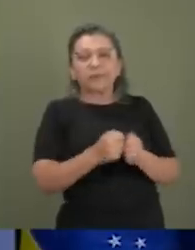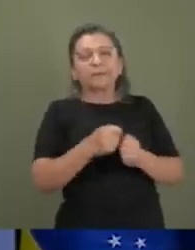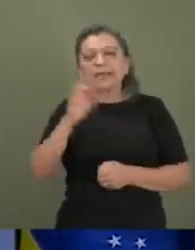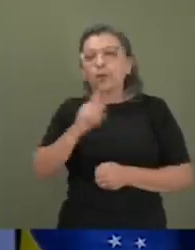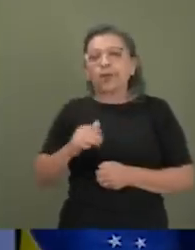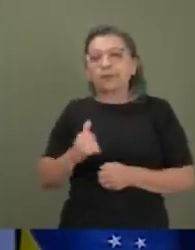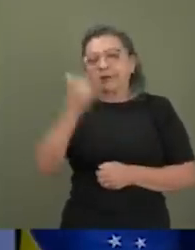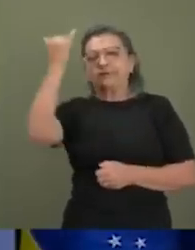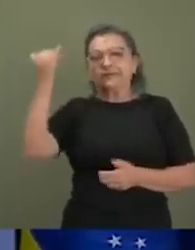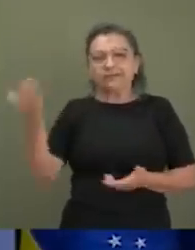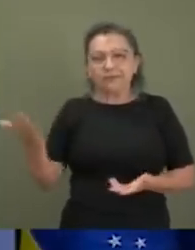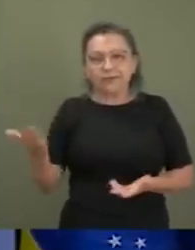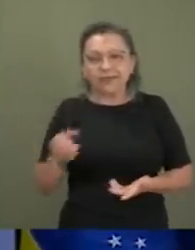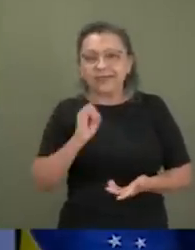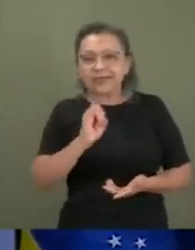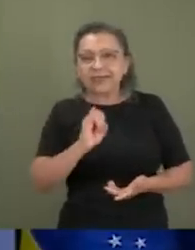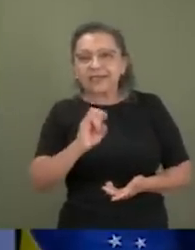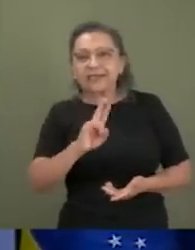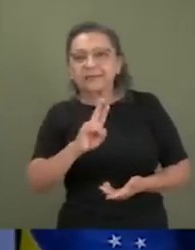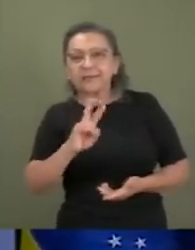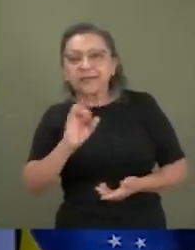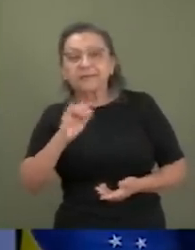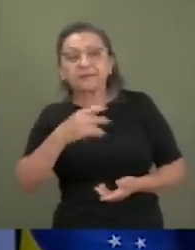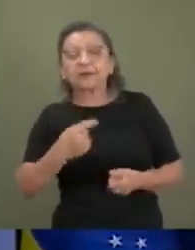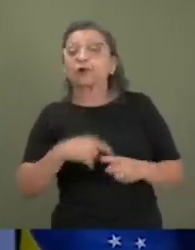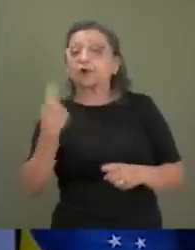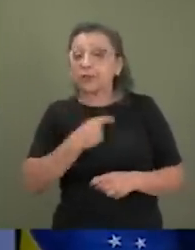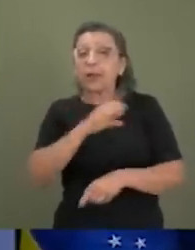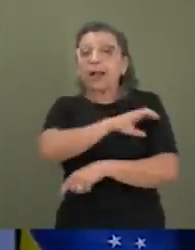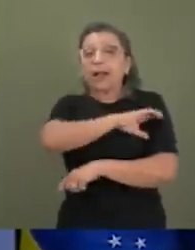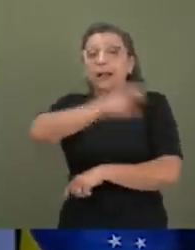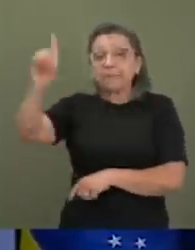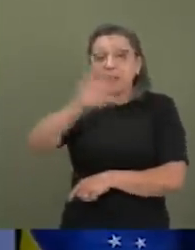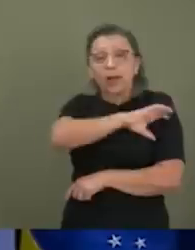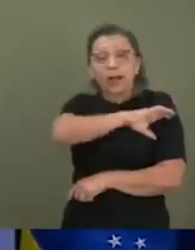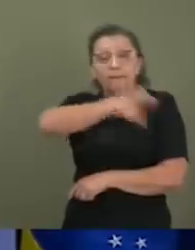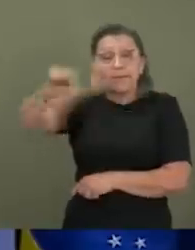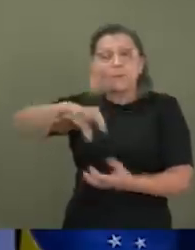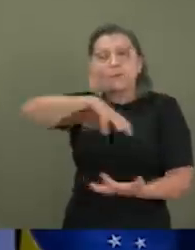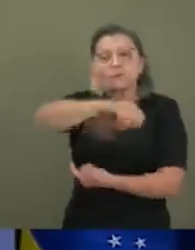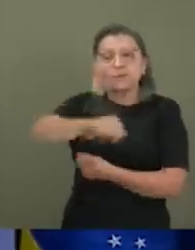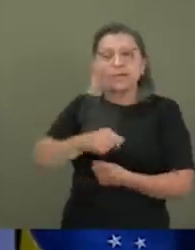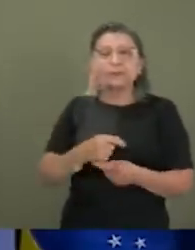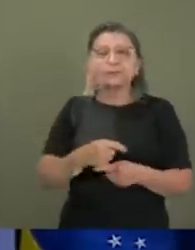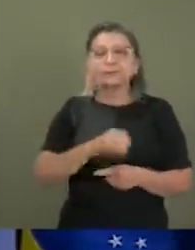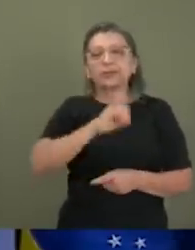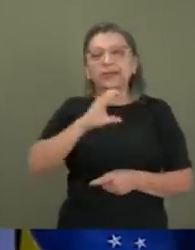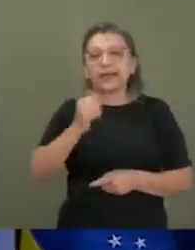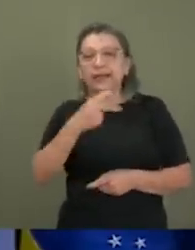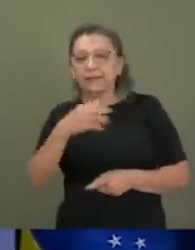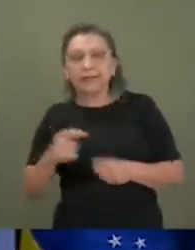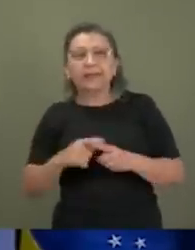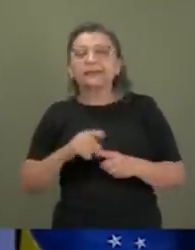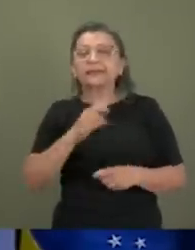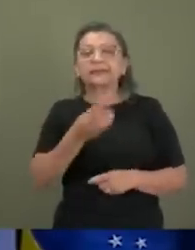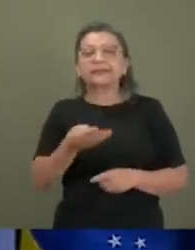imprevisível. Nós temos o campeão mundial de Counter-Strike, que é um dos jogos mais jogados do mundo, tricampeão